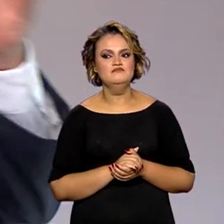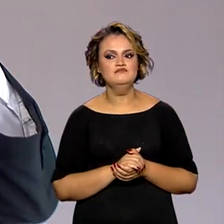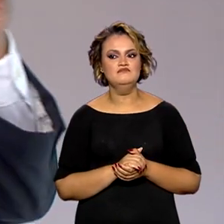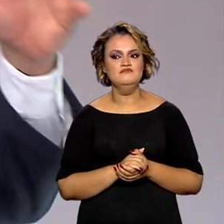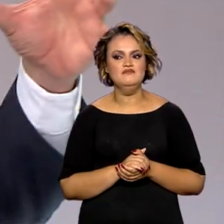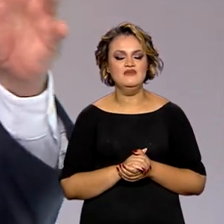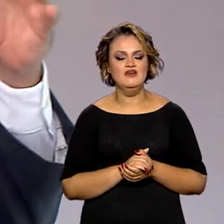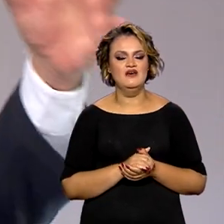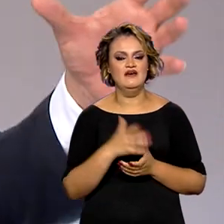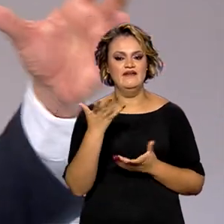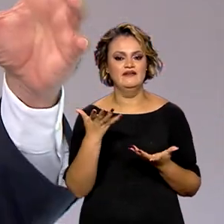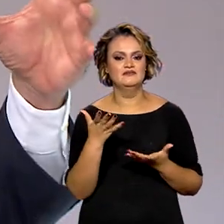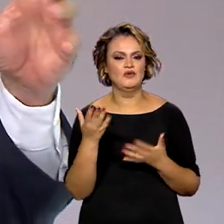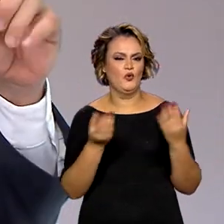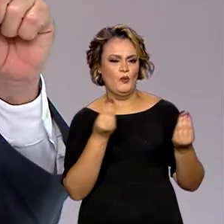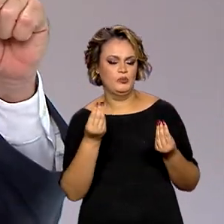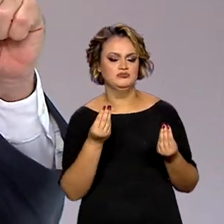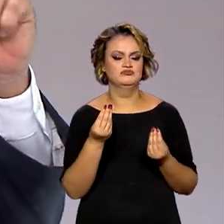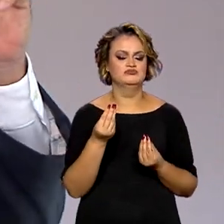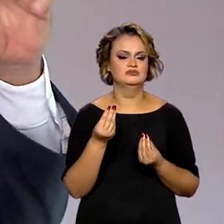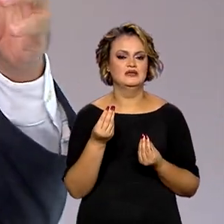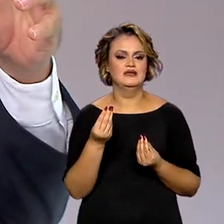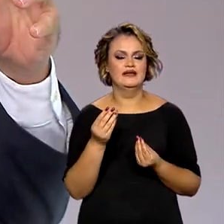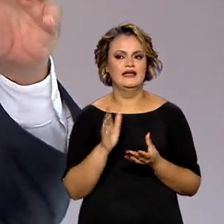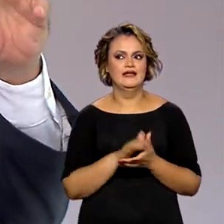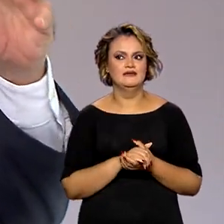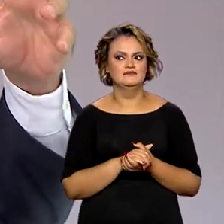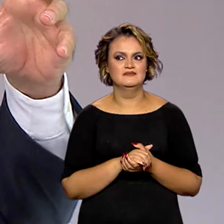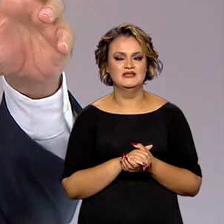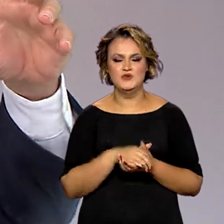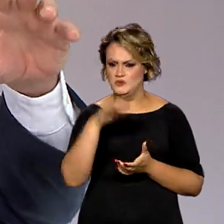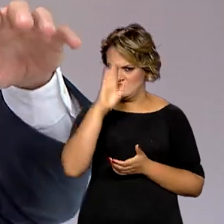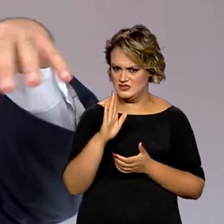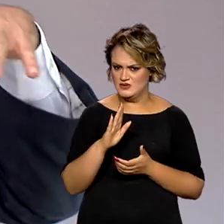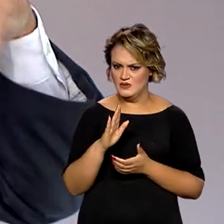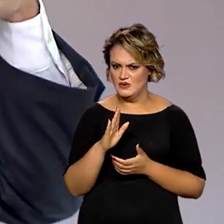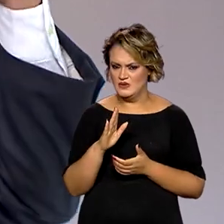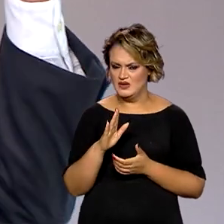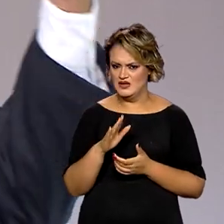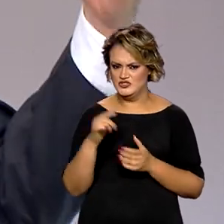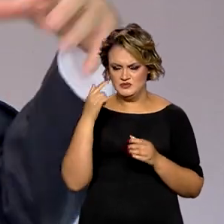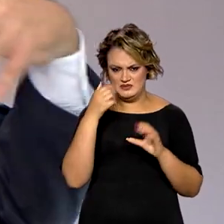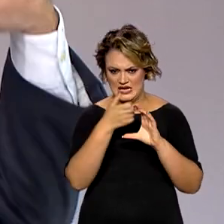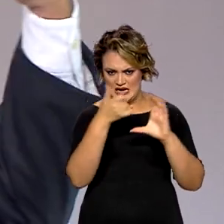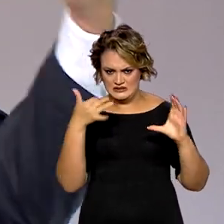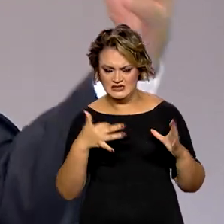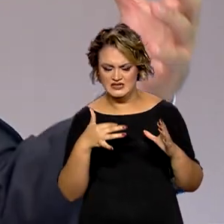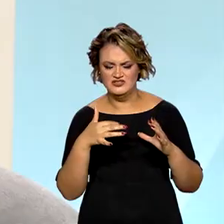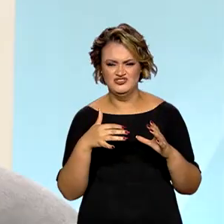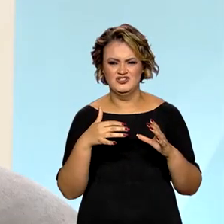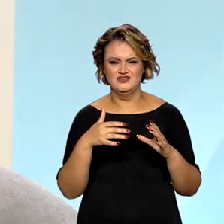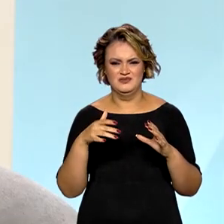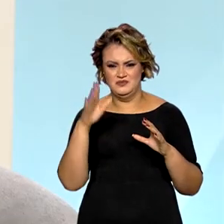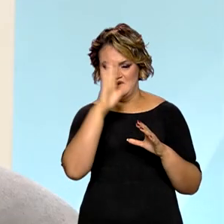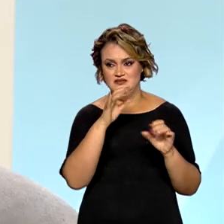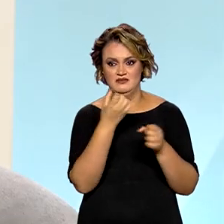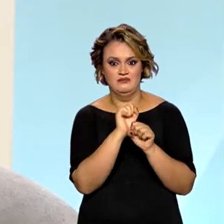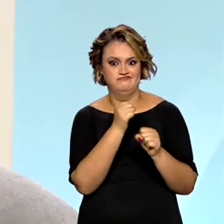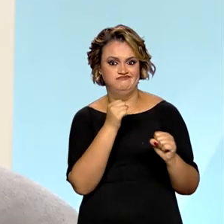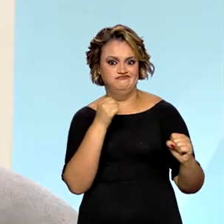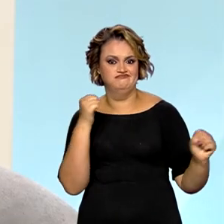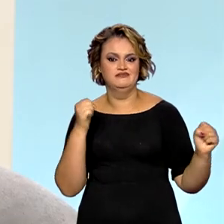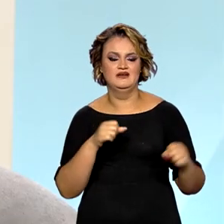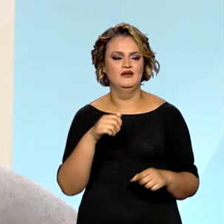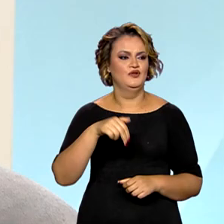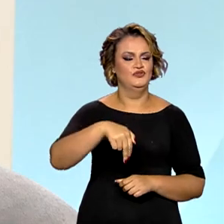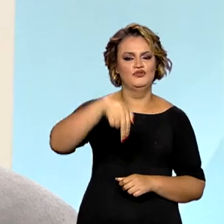antes da gente falar como é que está, a gente já falou um pouquinho, existe ainda no Brasil, pelas características continentais do país, você